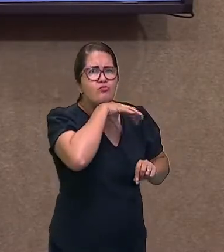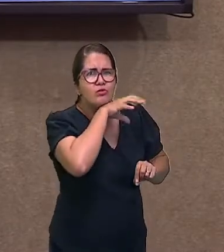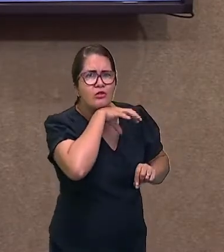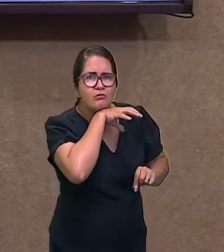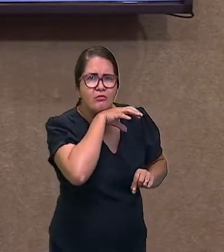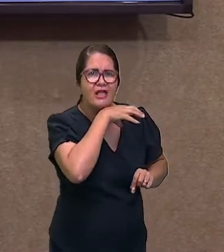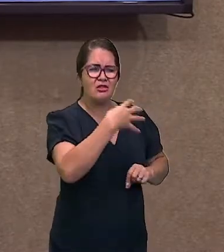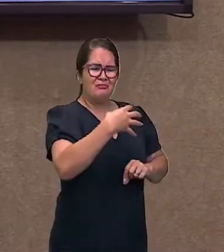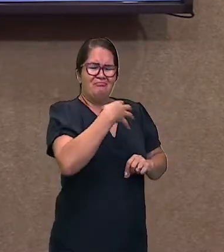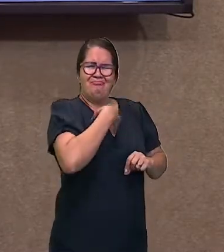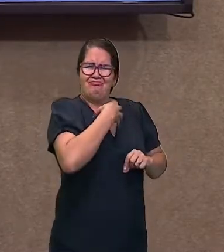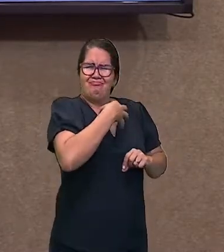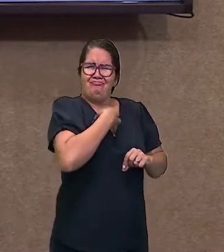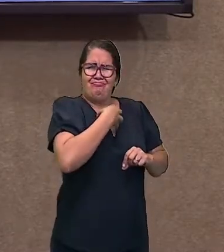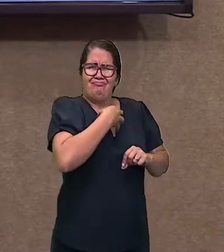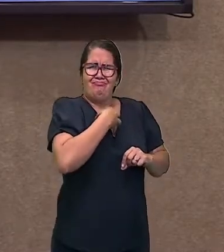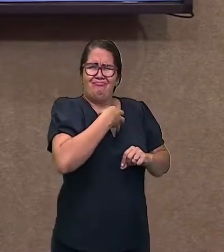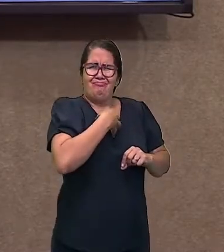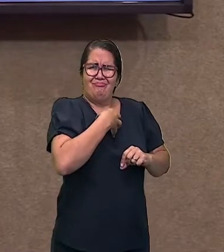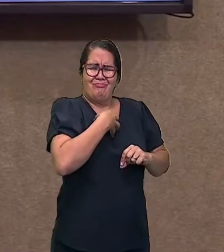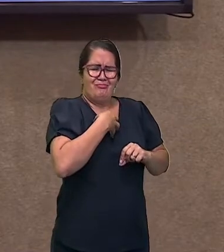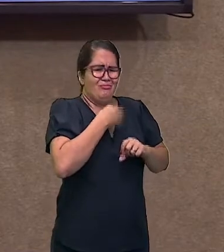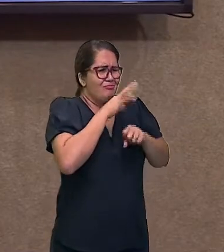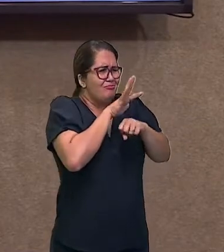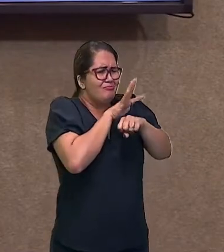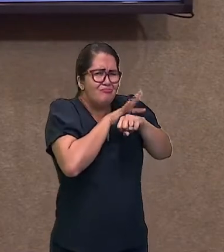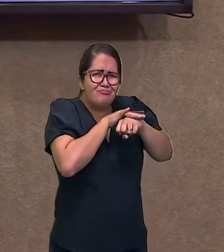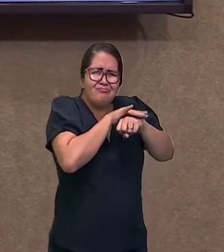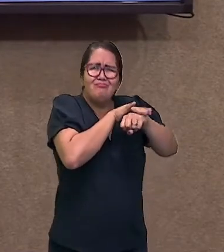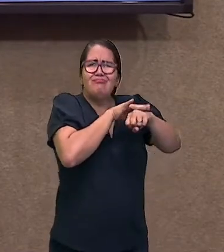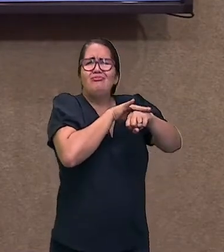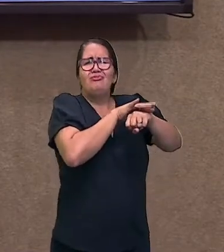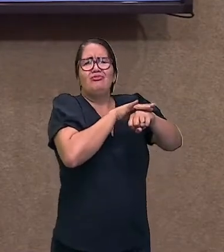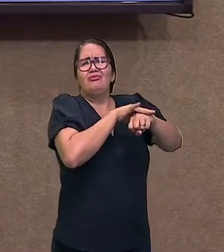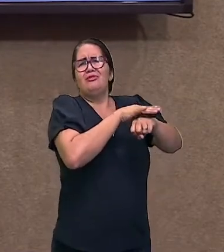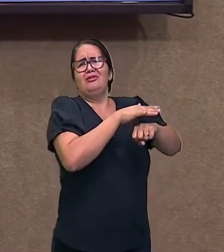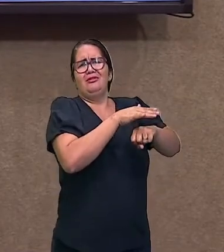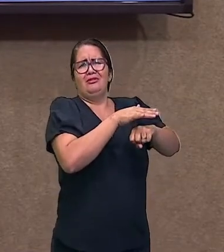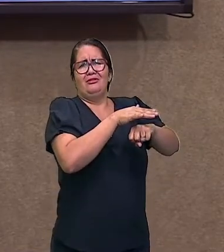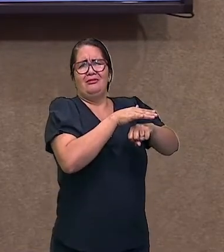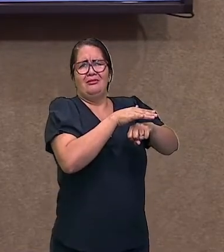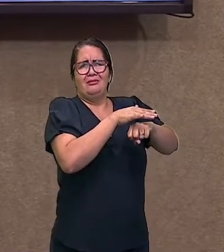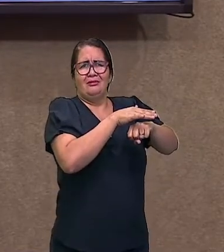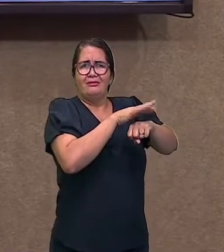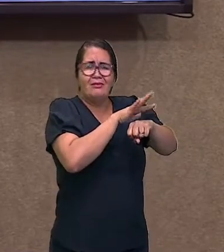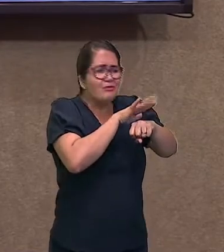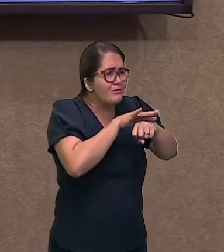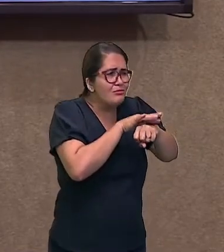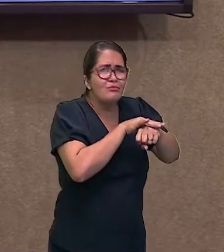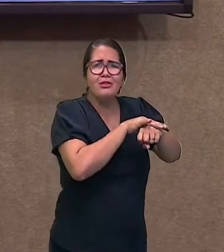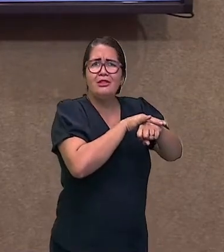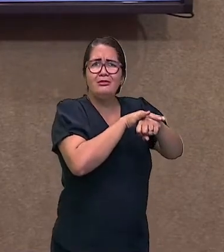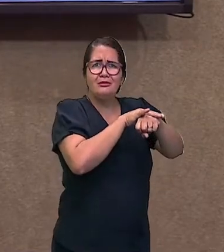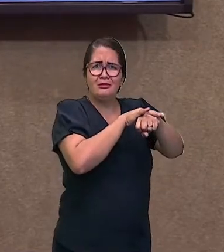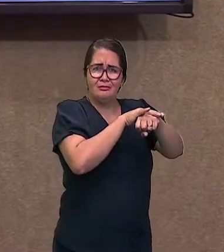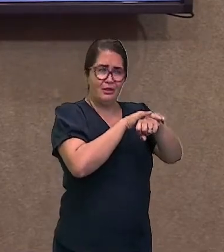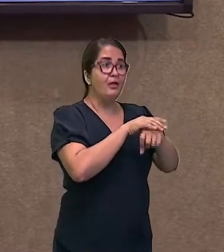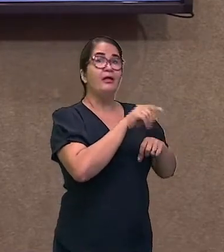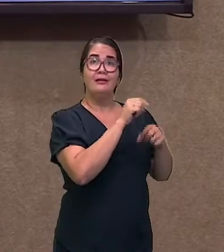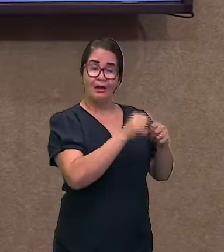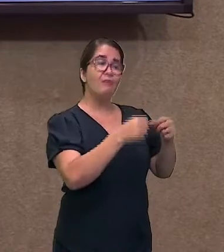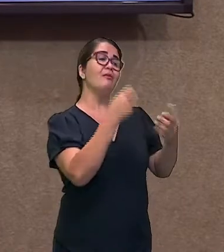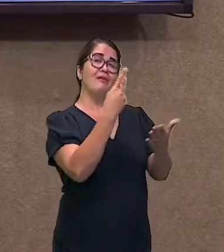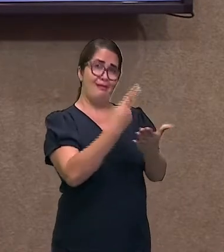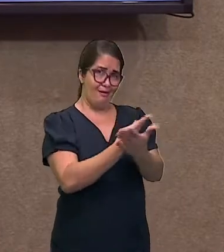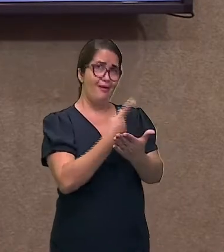aí, você, a interação, essa conservação, então, não está sendo feita da maneira correta. Correta é